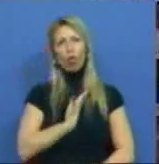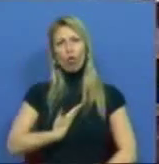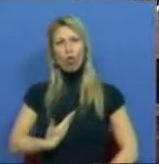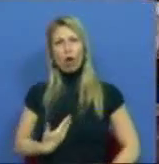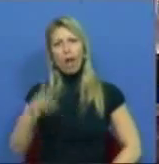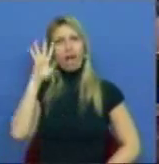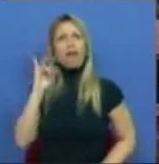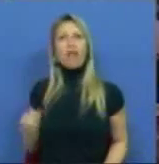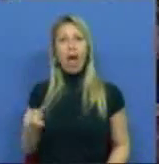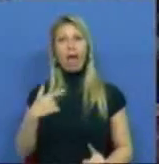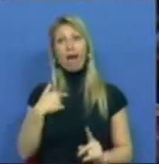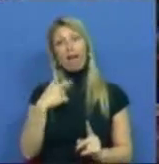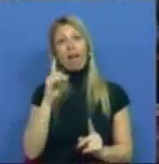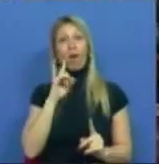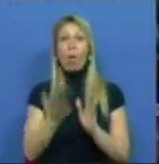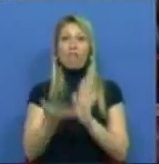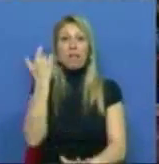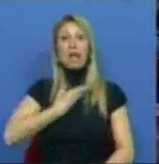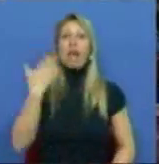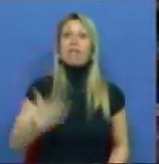direitos das pessoas transsexuais como arma da sua campanha. Obrigado. Obrigado. Obrigado.